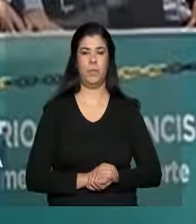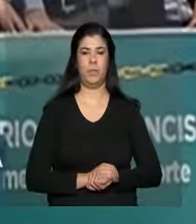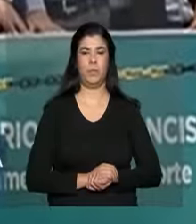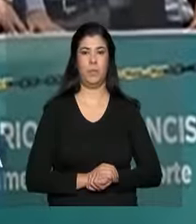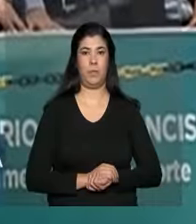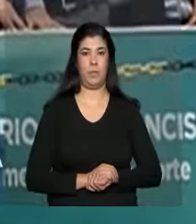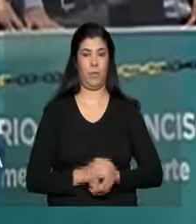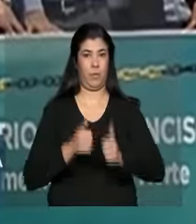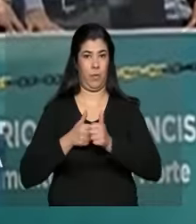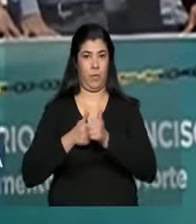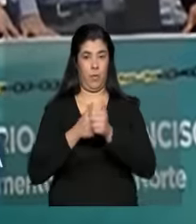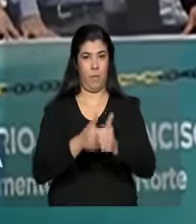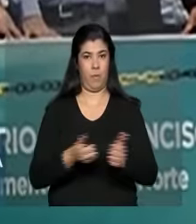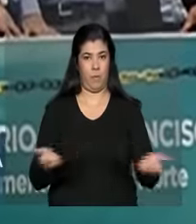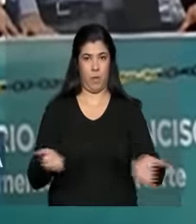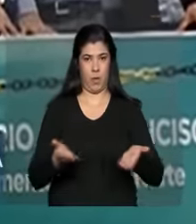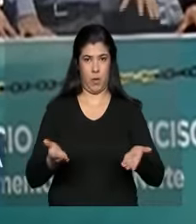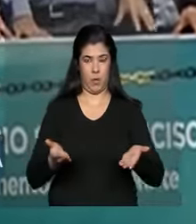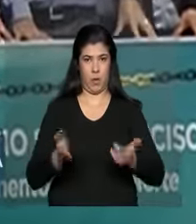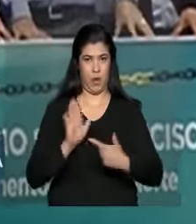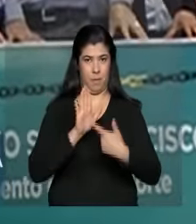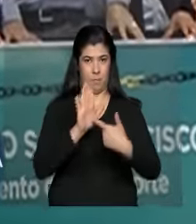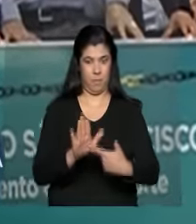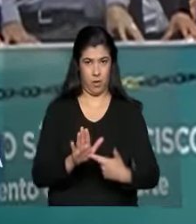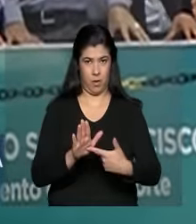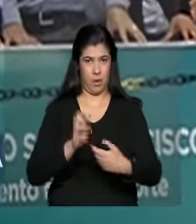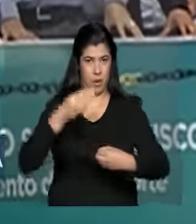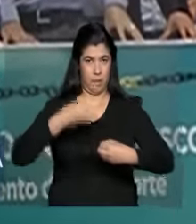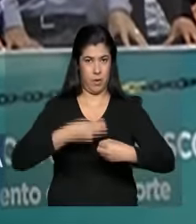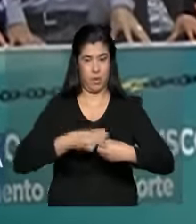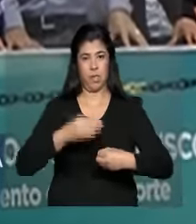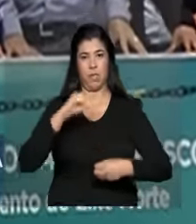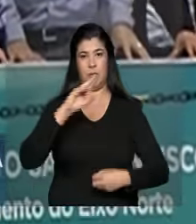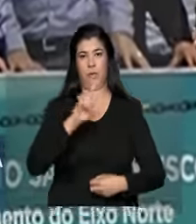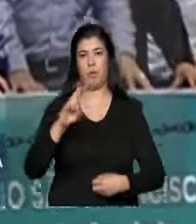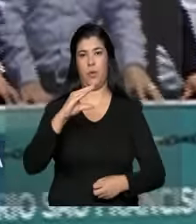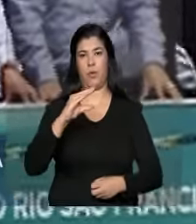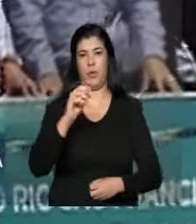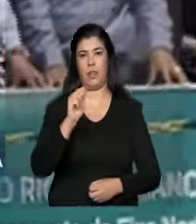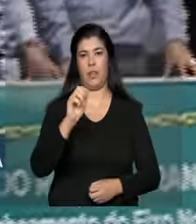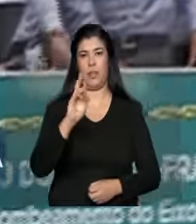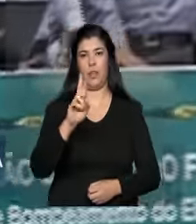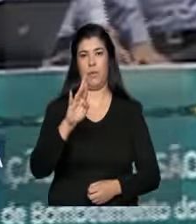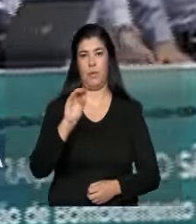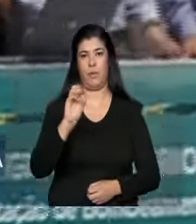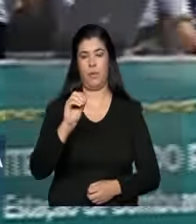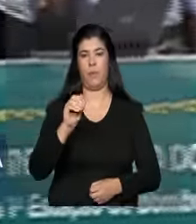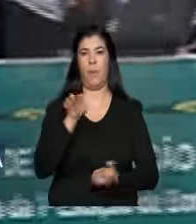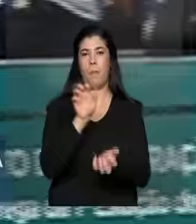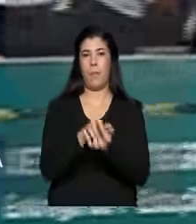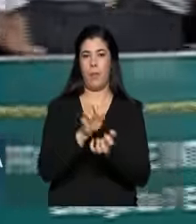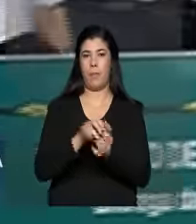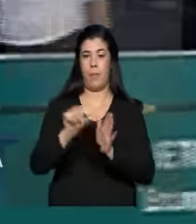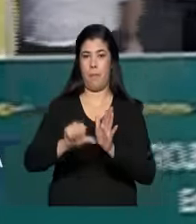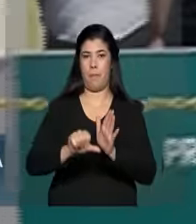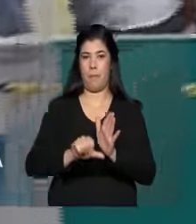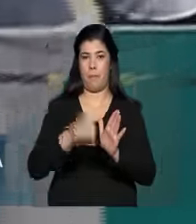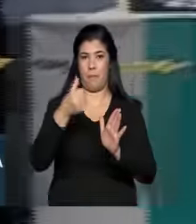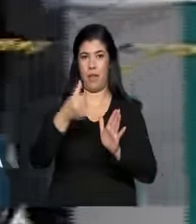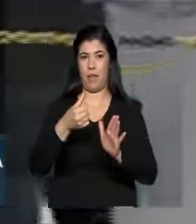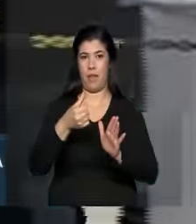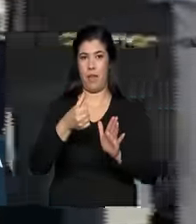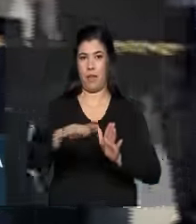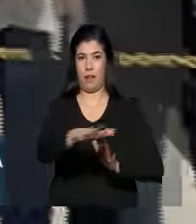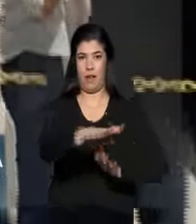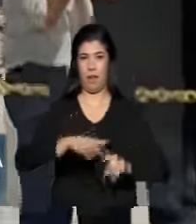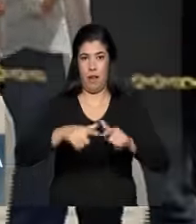Estamos com imagens de Cabrobó em Pernambuco. A presidenta Dilma Rousseff participa da entrega da primeira estação de bombeamento